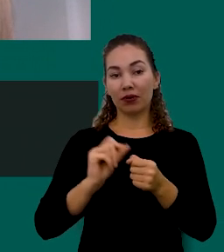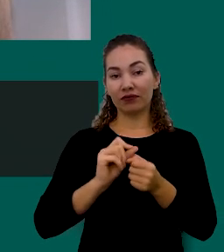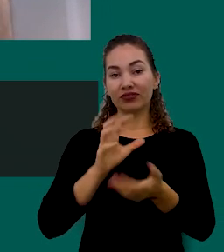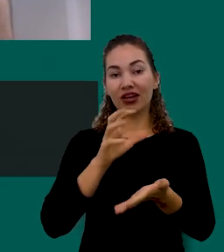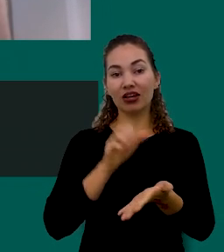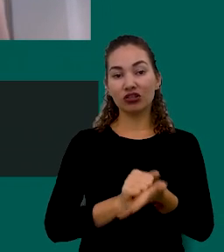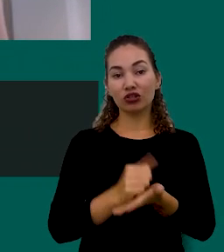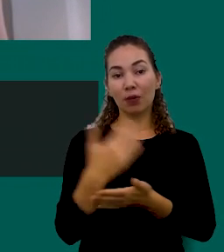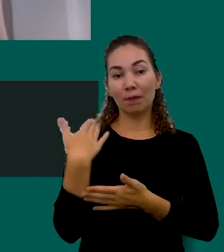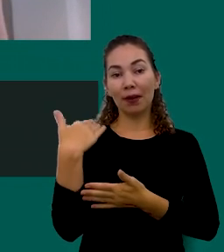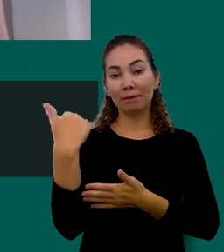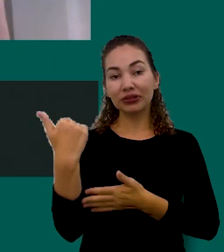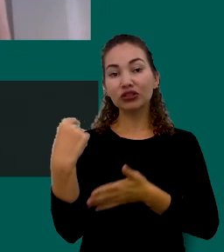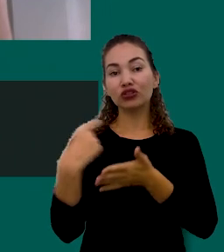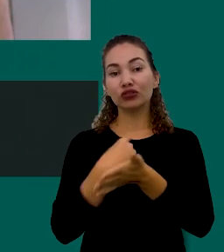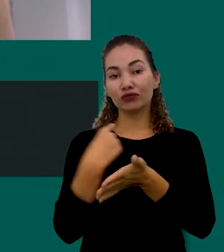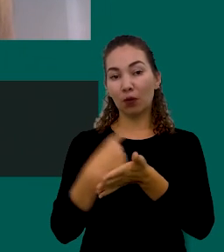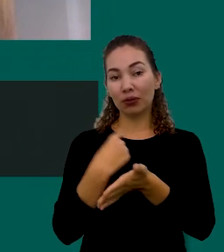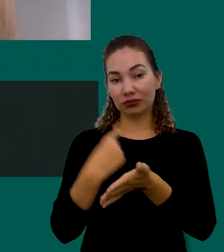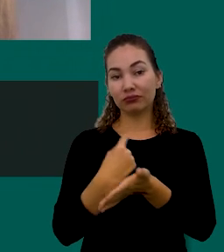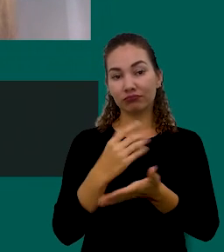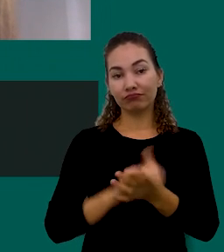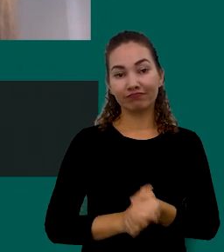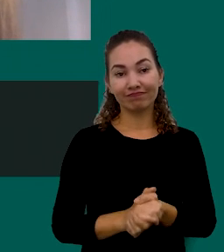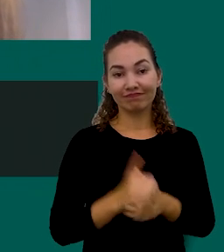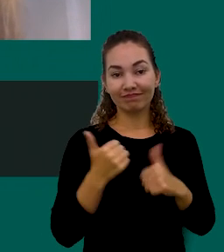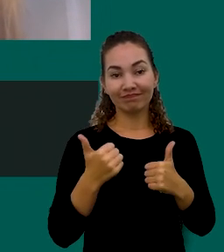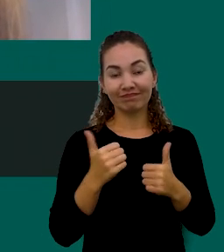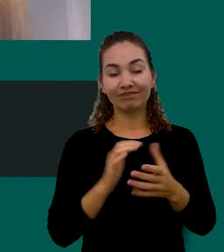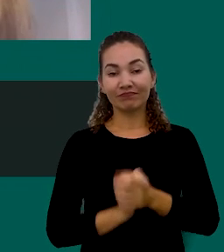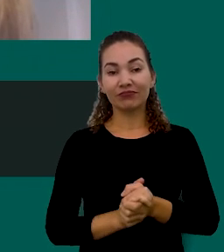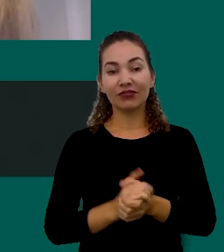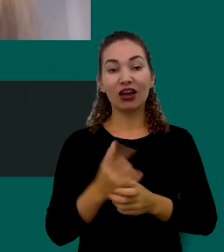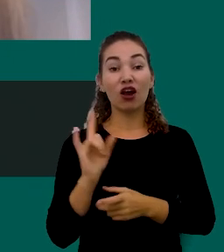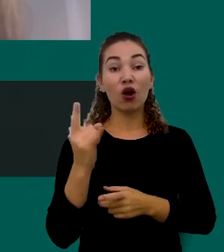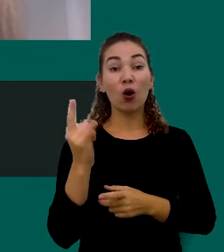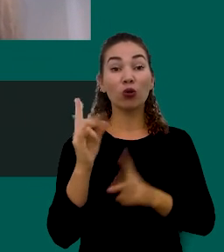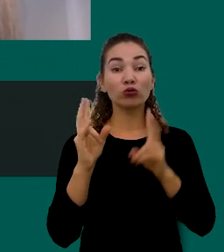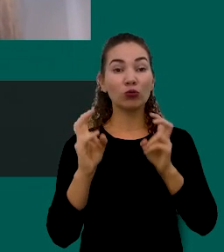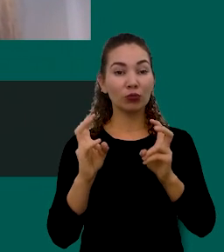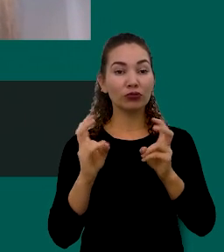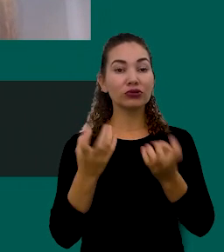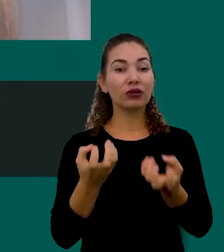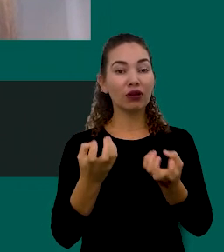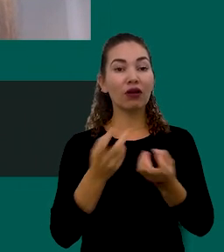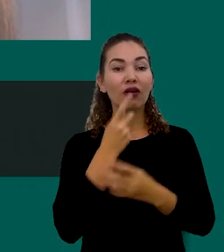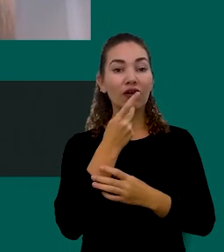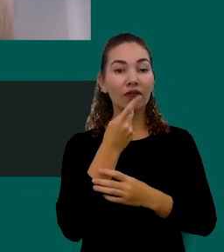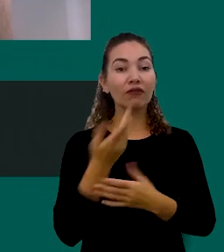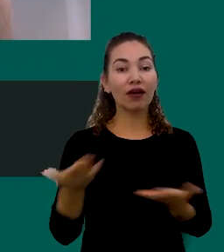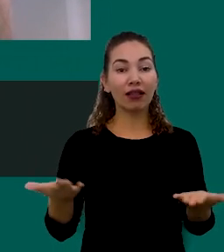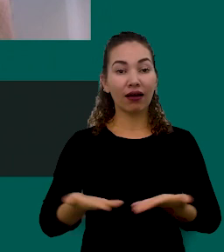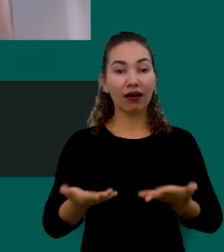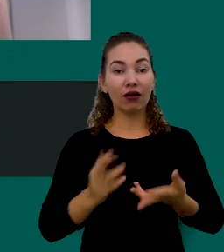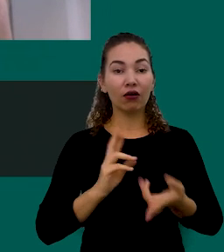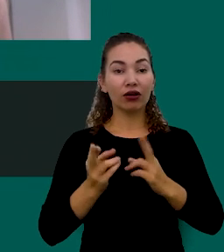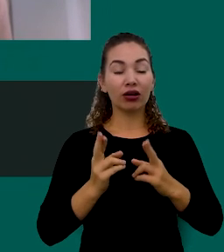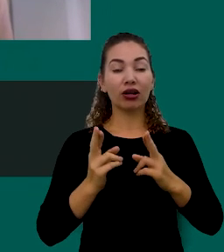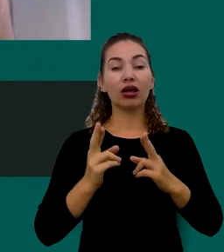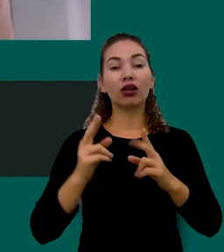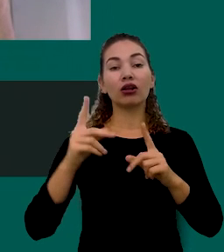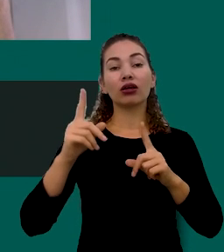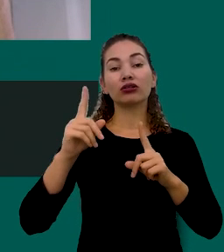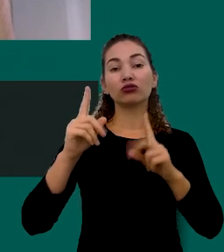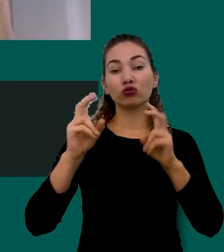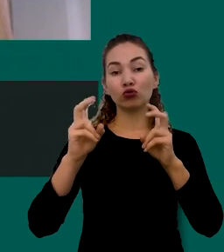Agendamentos E Solicitar Informações Certo E Uma Última Questão Que Eu Gostaria De Pontuar Em Relação Ao Tema Educação